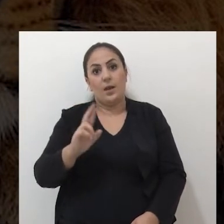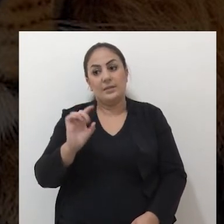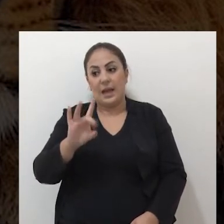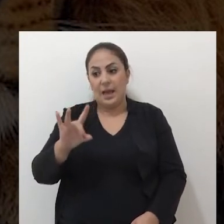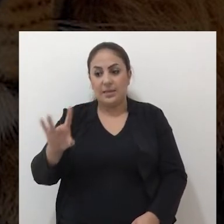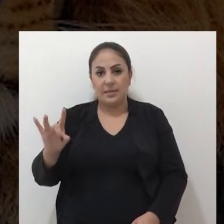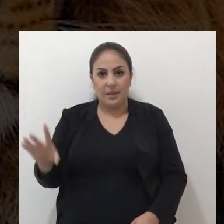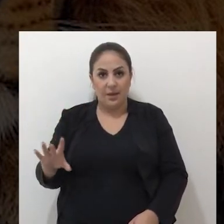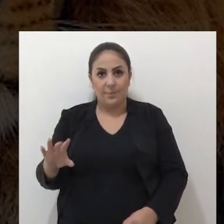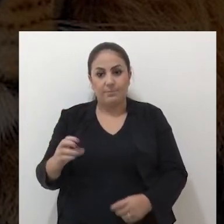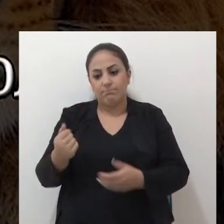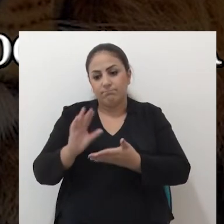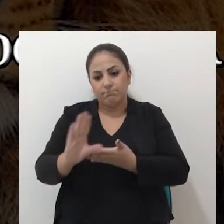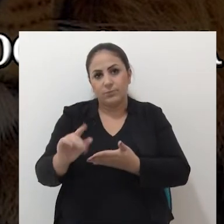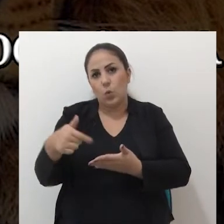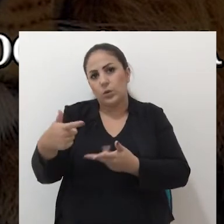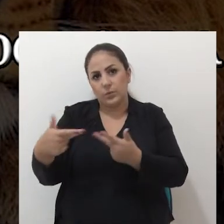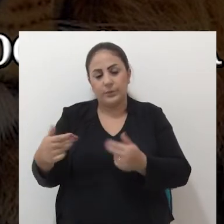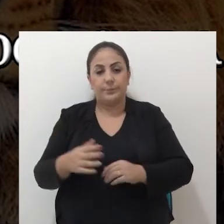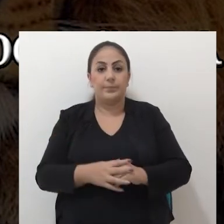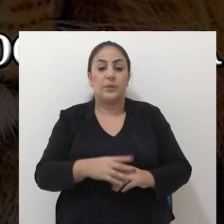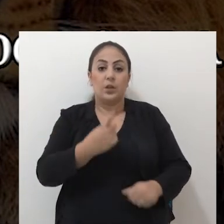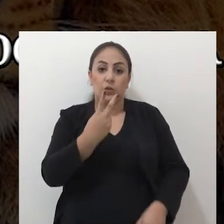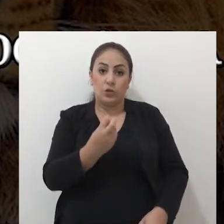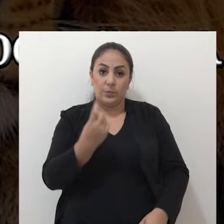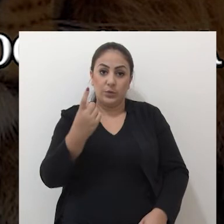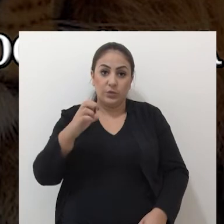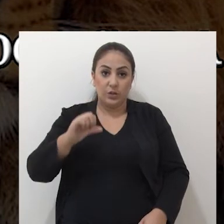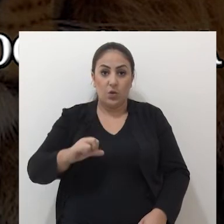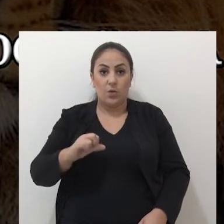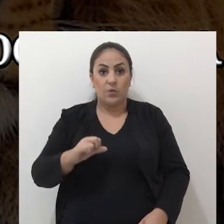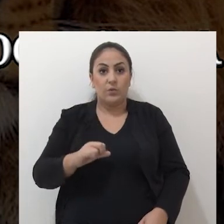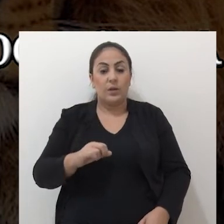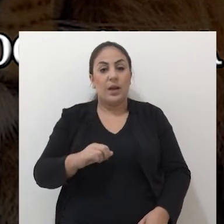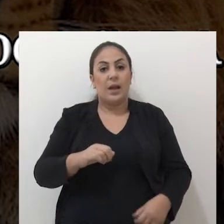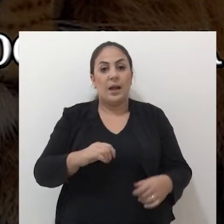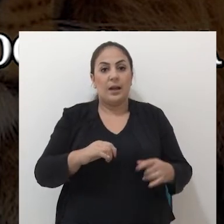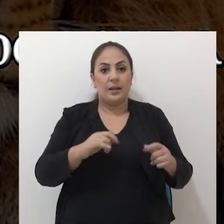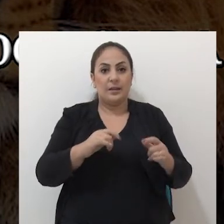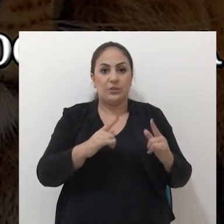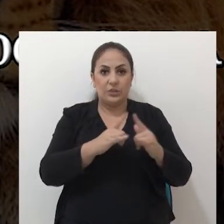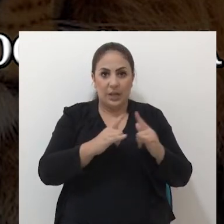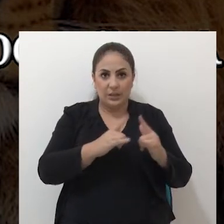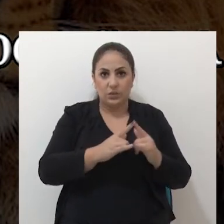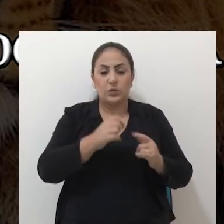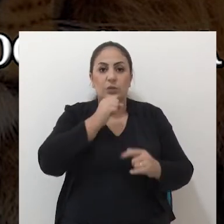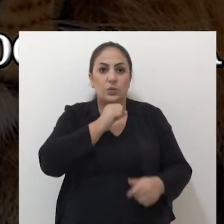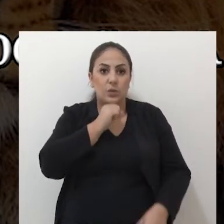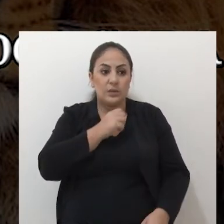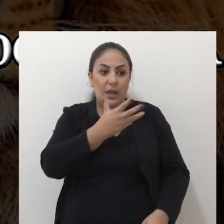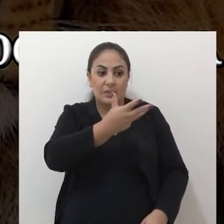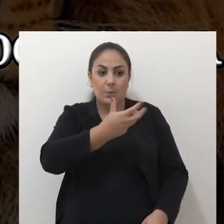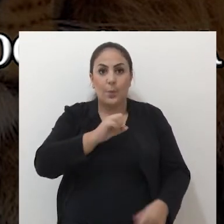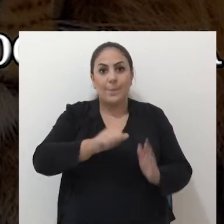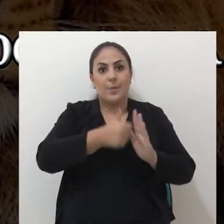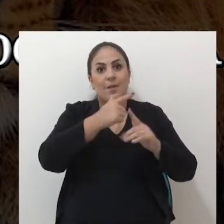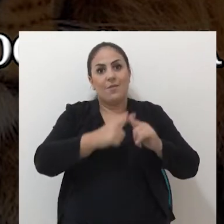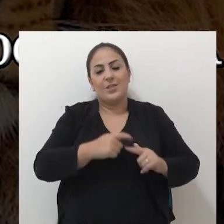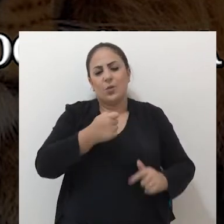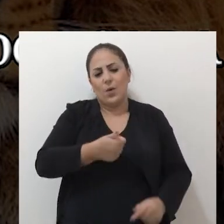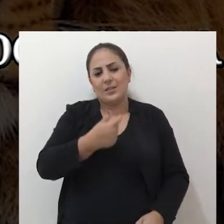Em 2019, o fundo do idoso recebeu pela primeira vez quase 52 mil reais.